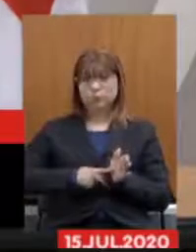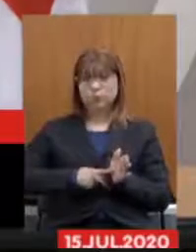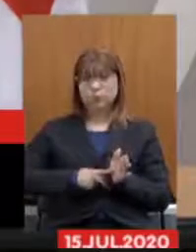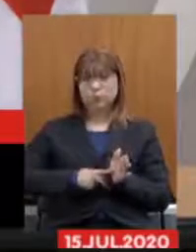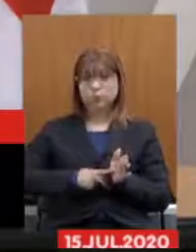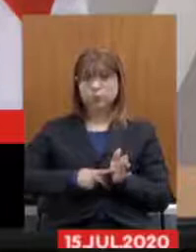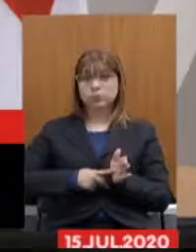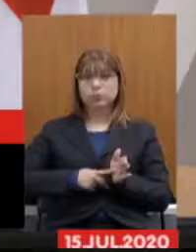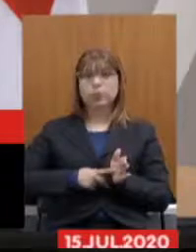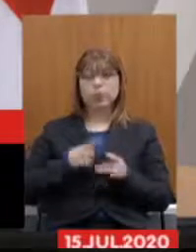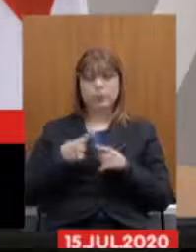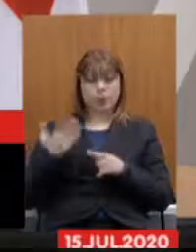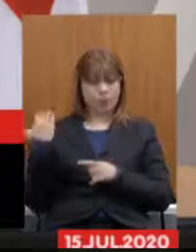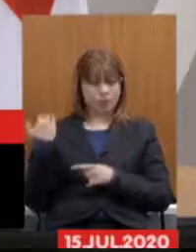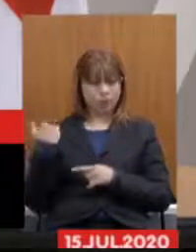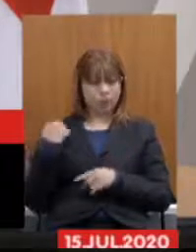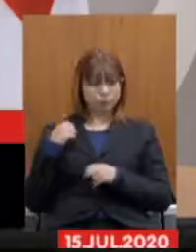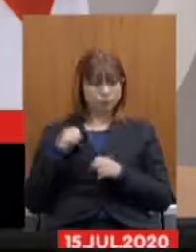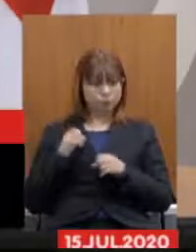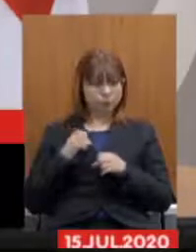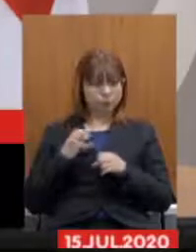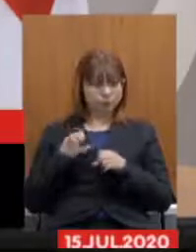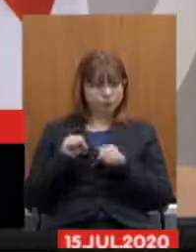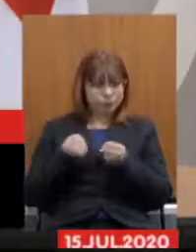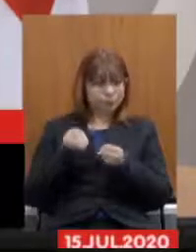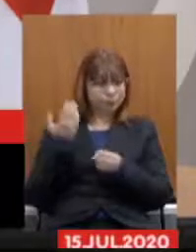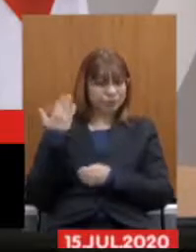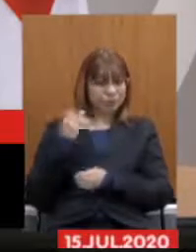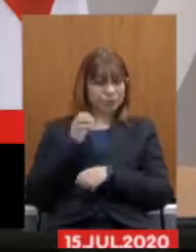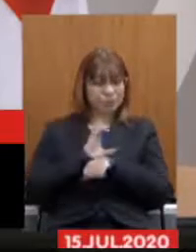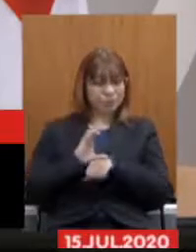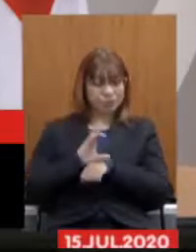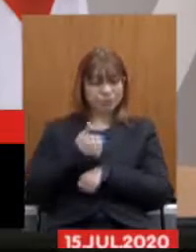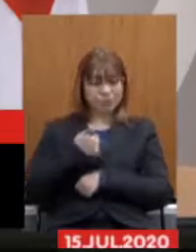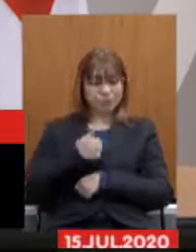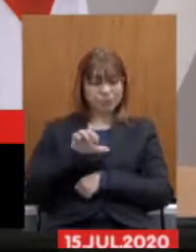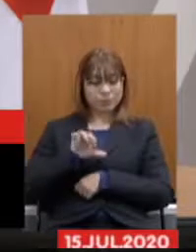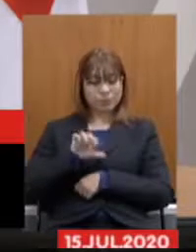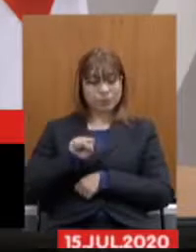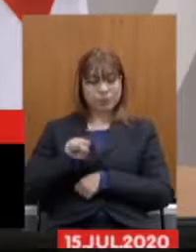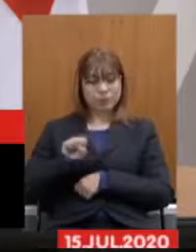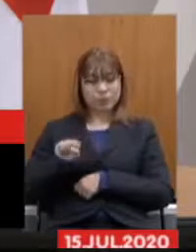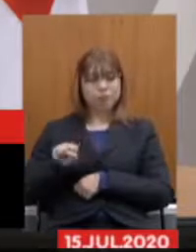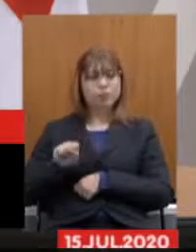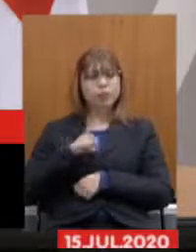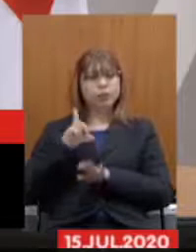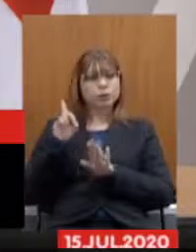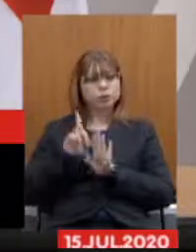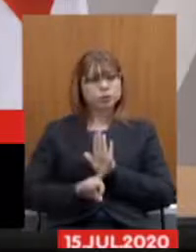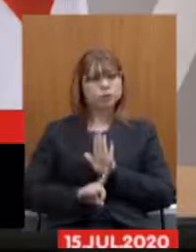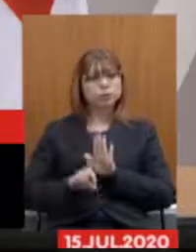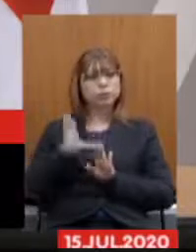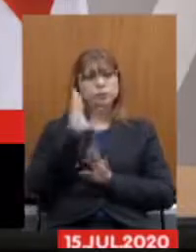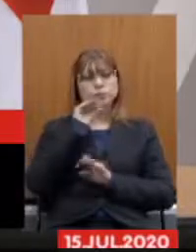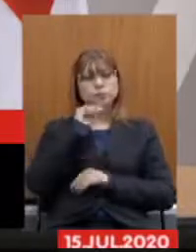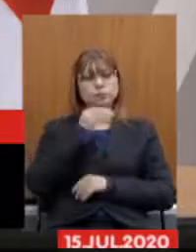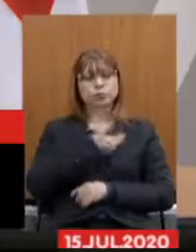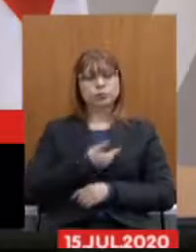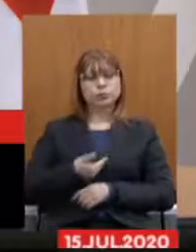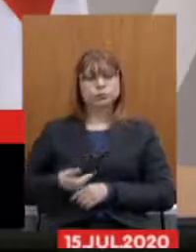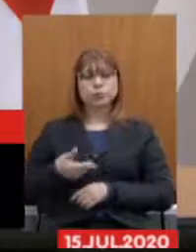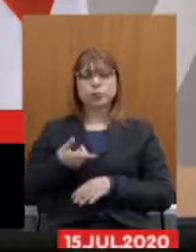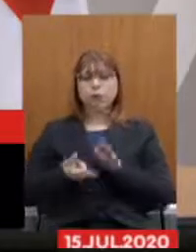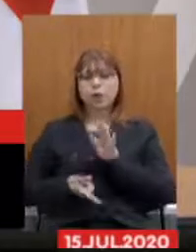foi assegurado na constituição de 88 o direito do servidor público poder se